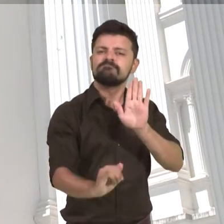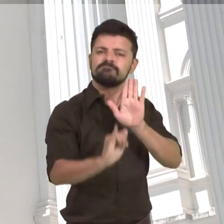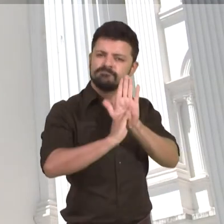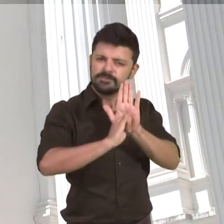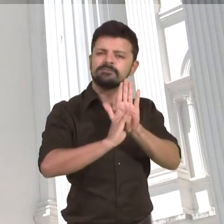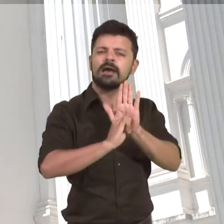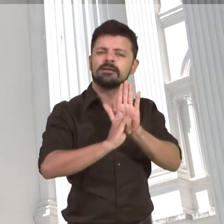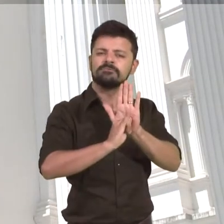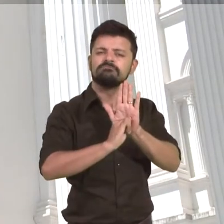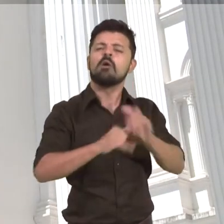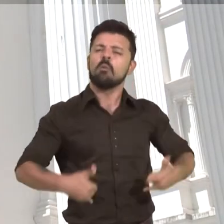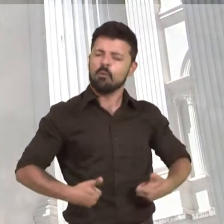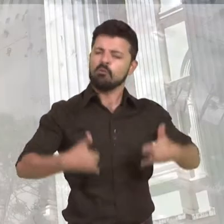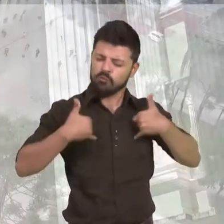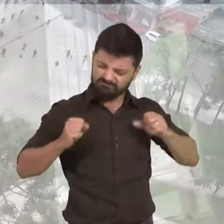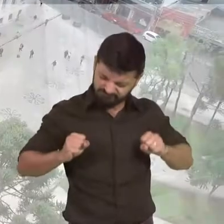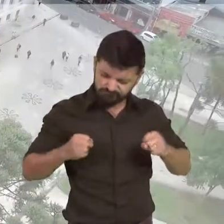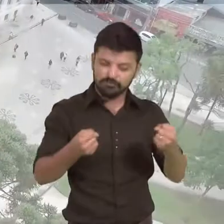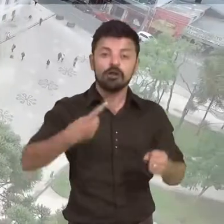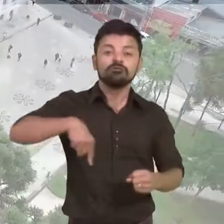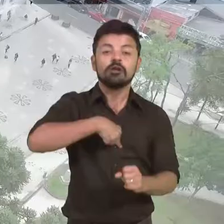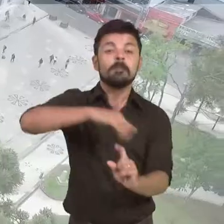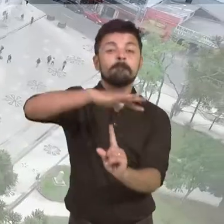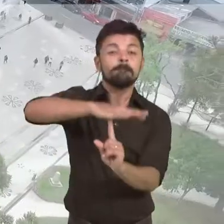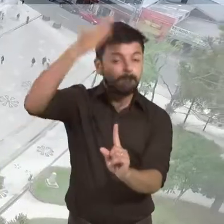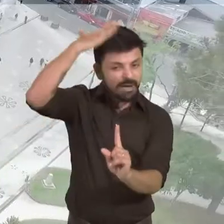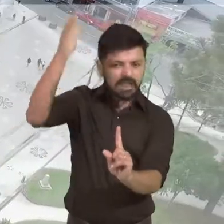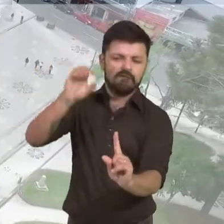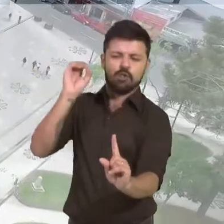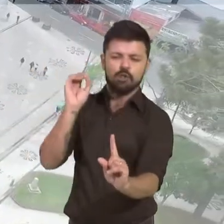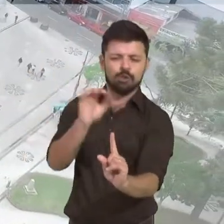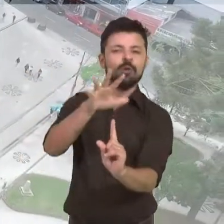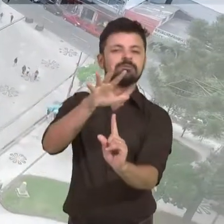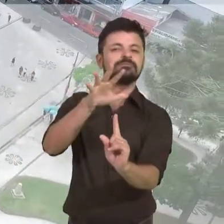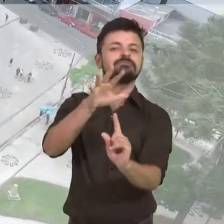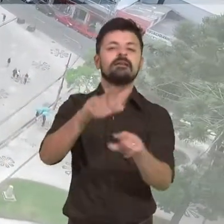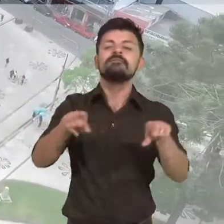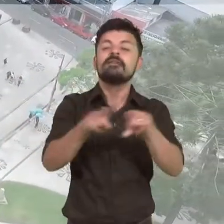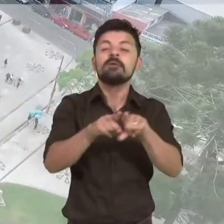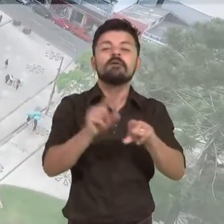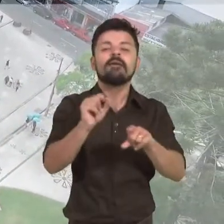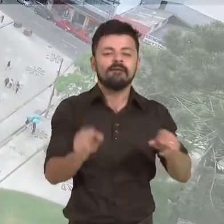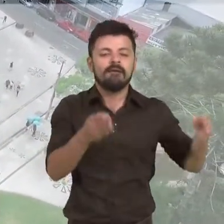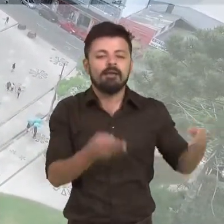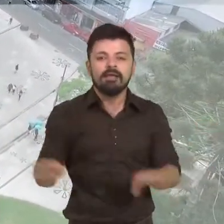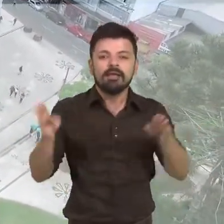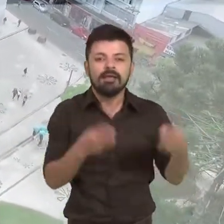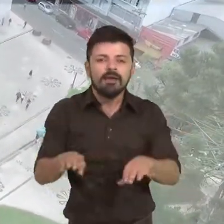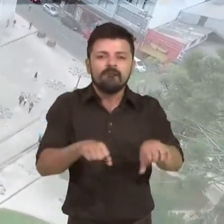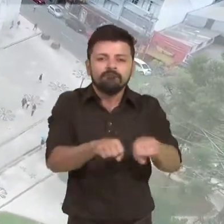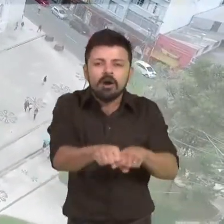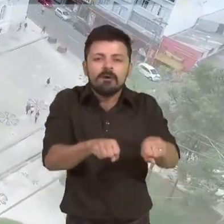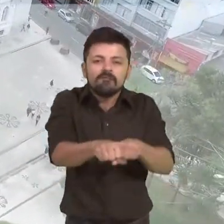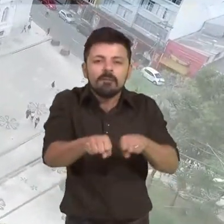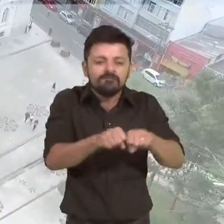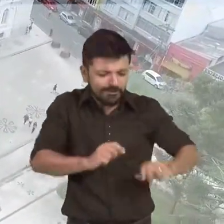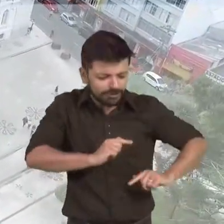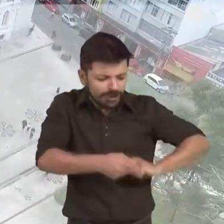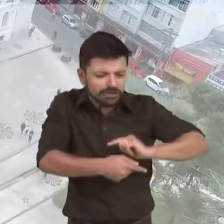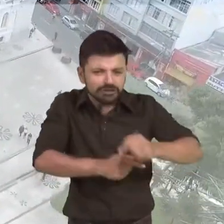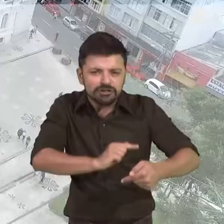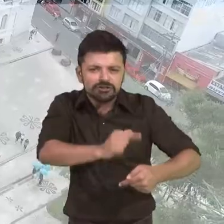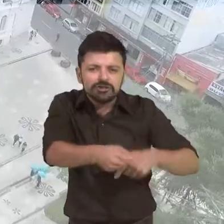reforçando a nossa identidade e o nosso orgulho de sermos esse verdadeiro farol da sociedade paranaense, essa verdadeira usina de formação de